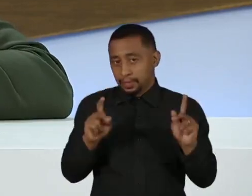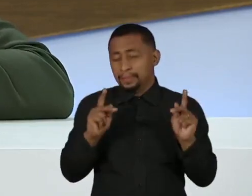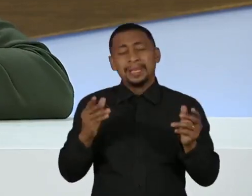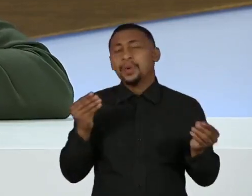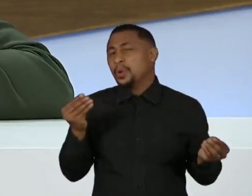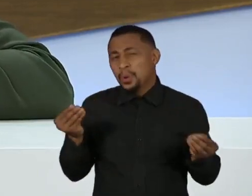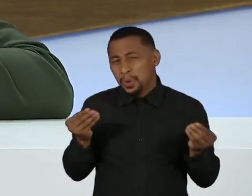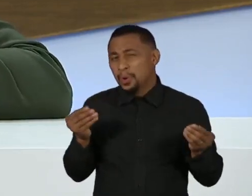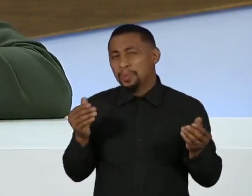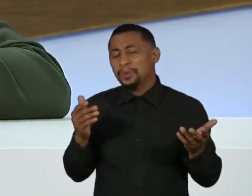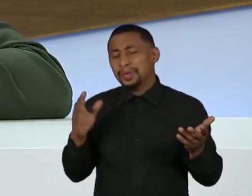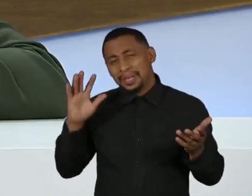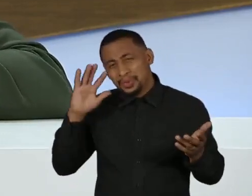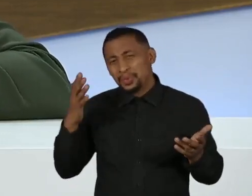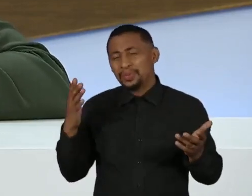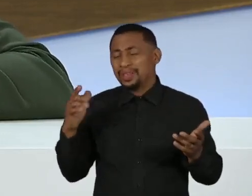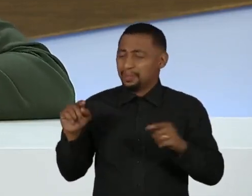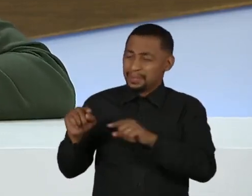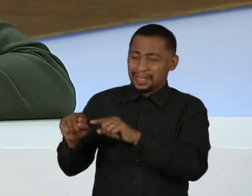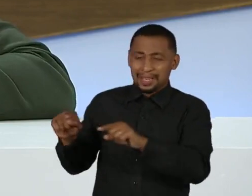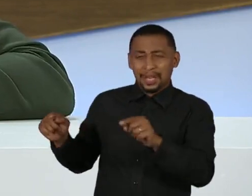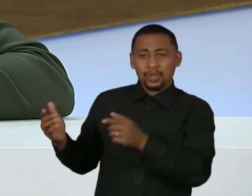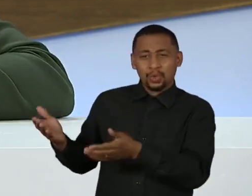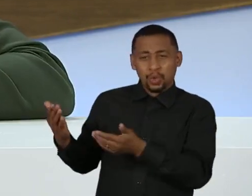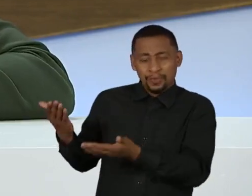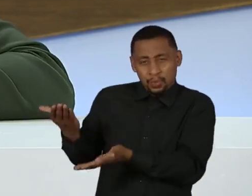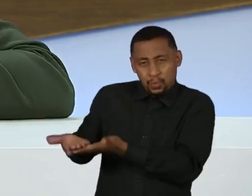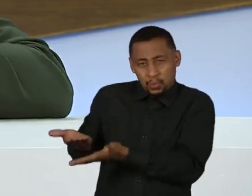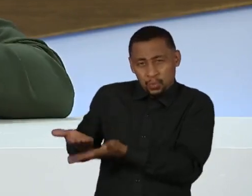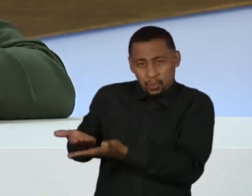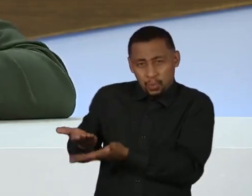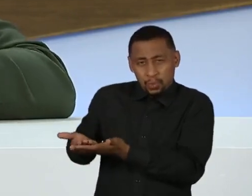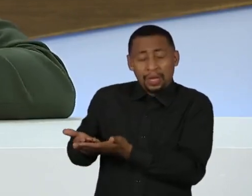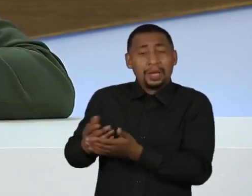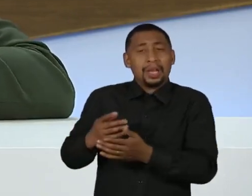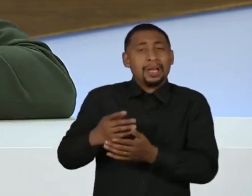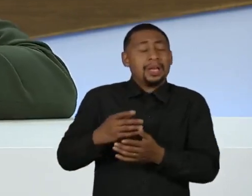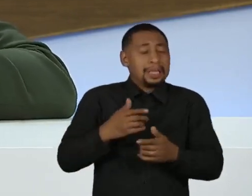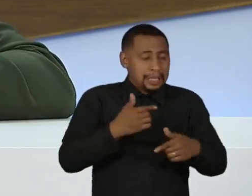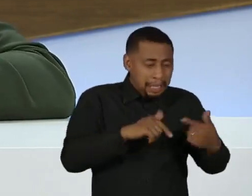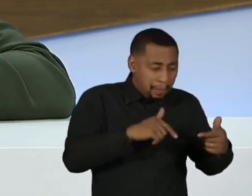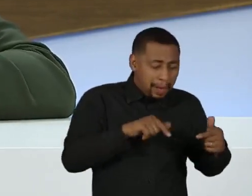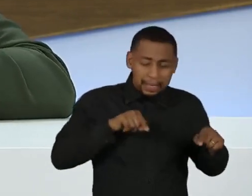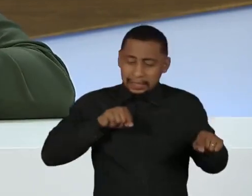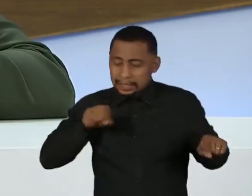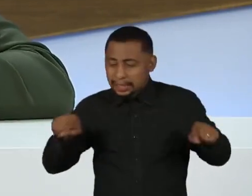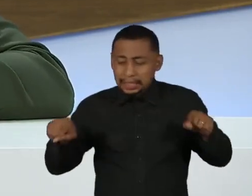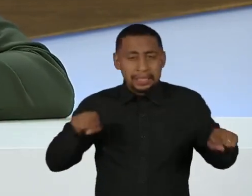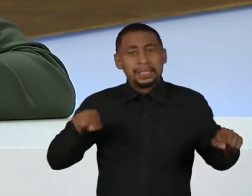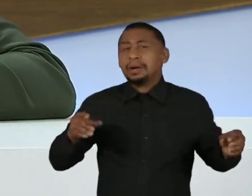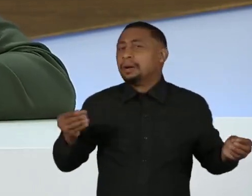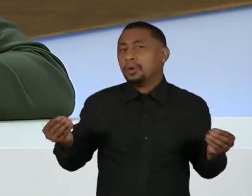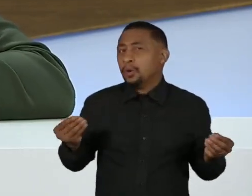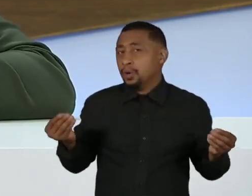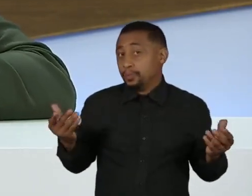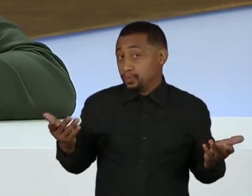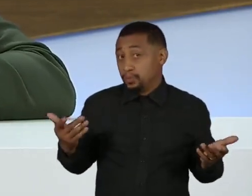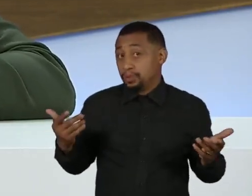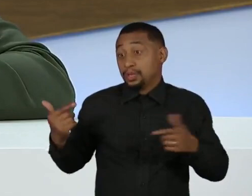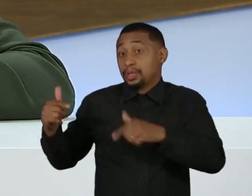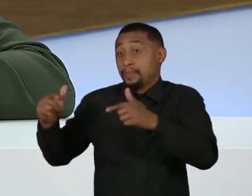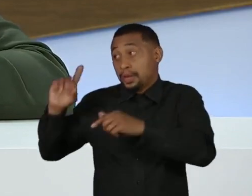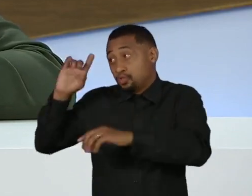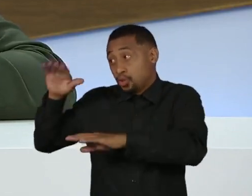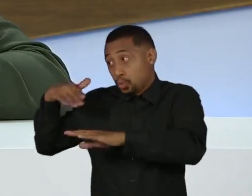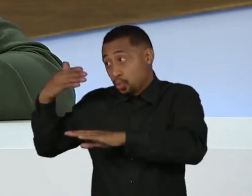jovens e adultos que trabalham e precisam do horário noturno para estudar, já que, enfim, e nisso também acaba implicando na questão